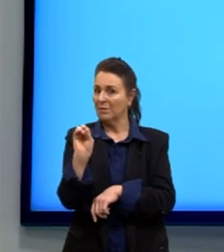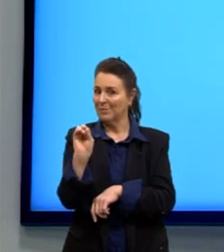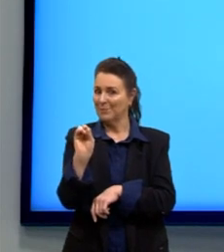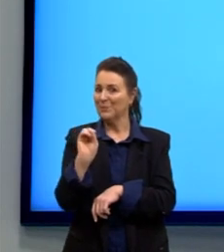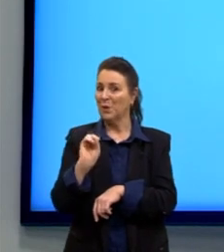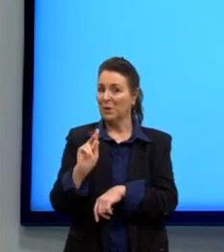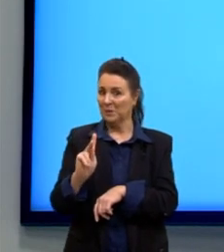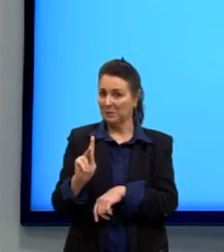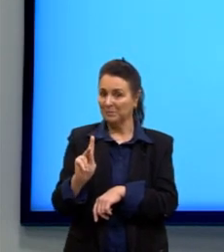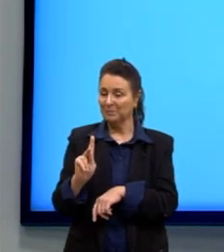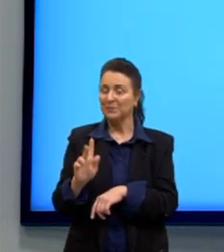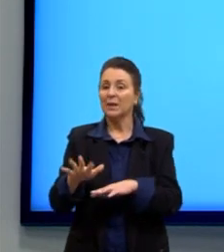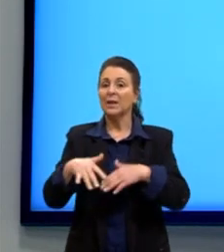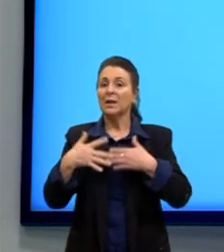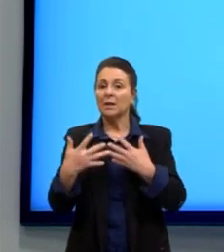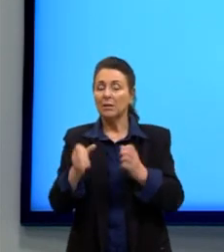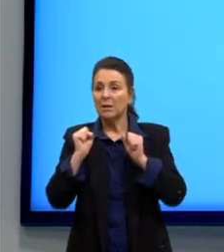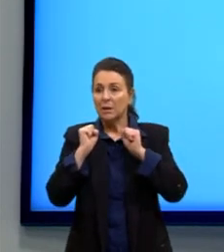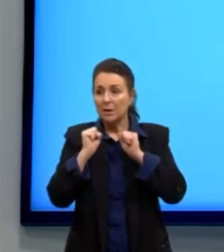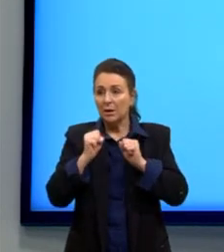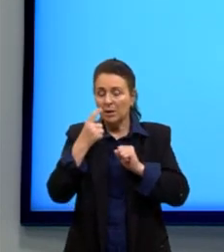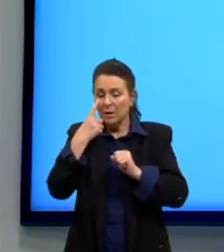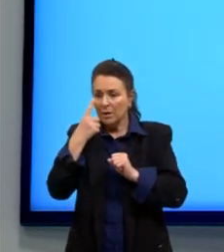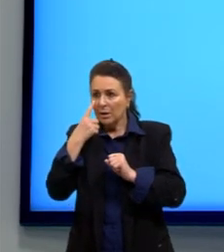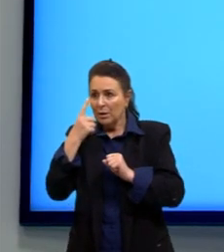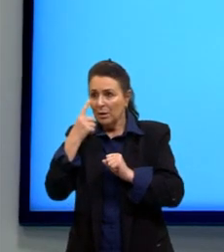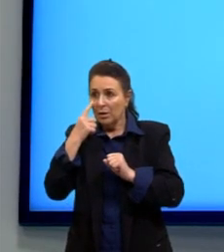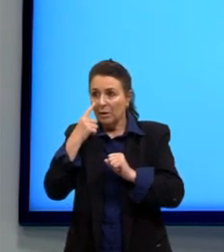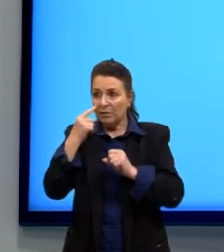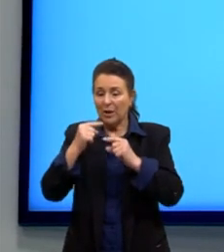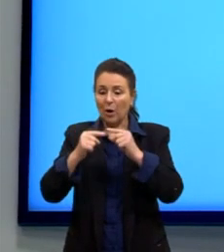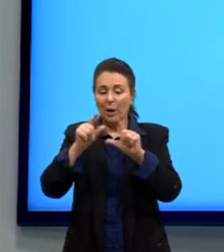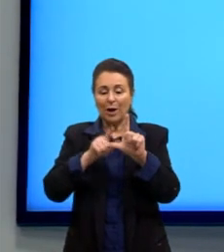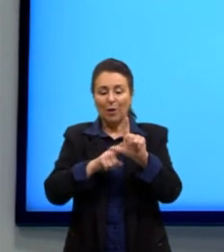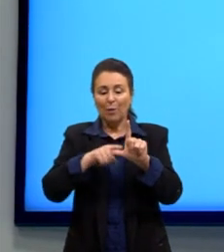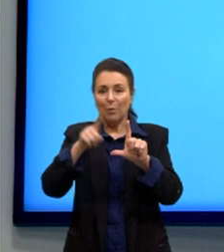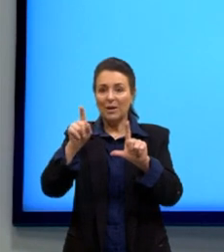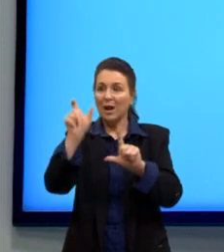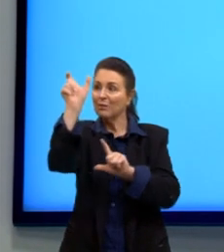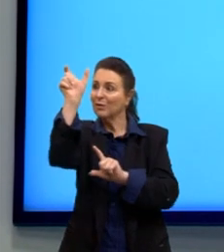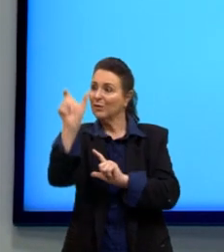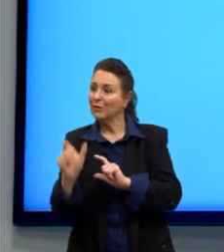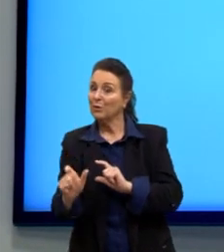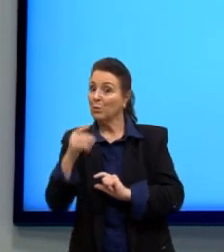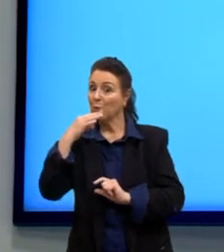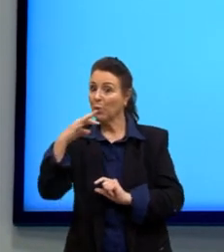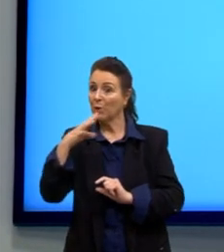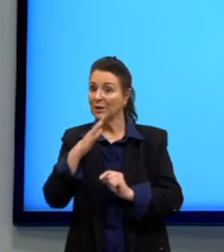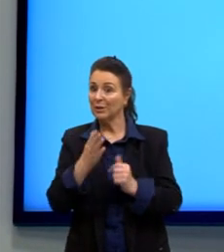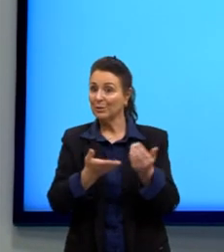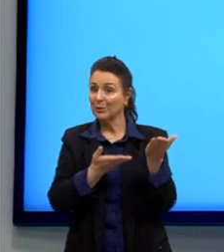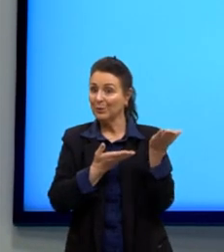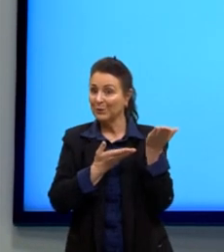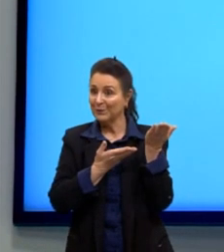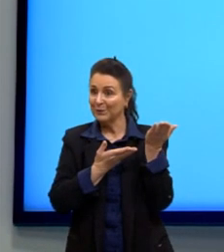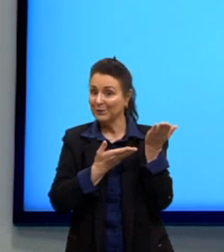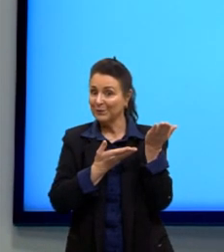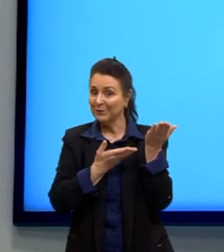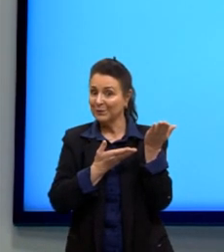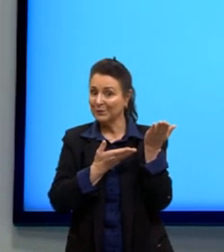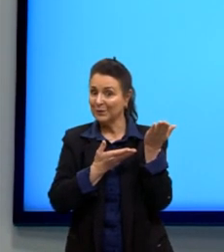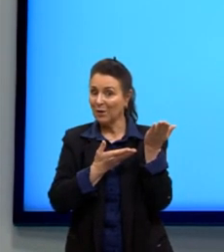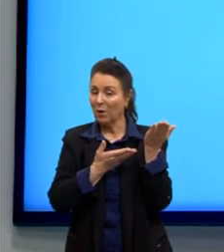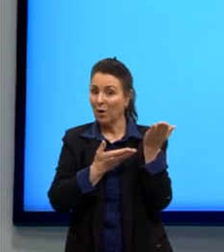certo? Então, aqui, ó, a gente pode ver, né, nesse outro gráfico, a gente já começa a considerar a partir de 90